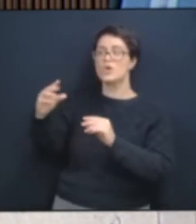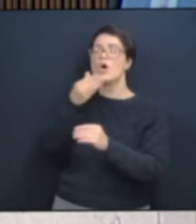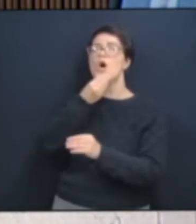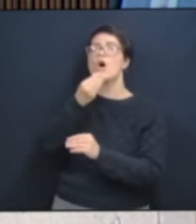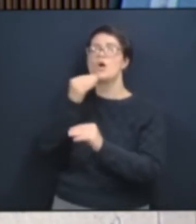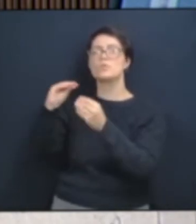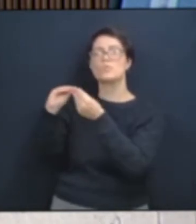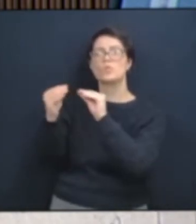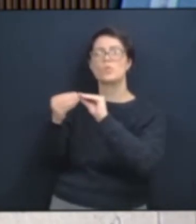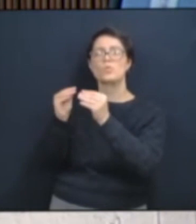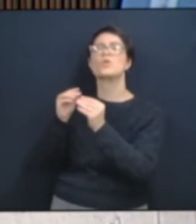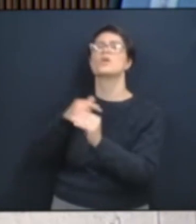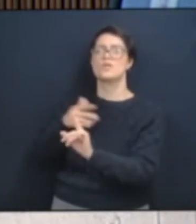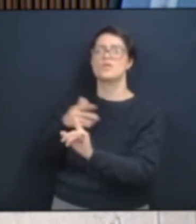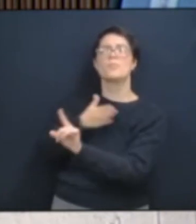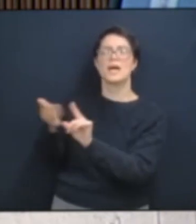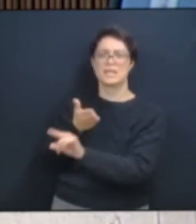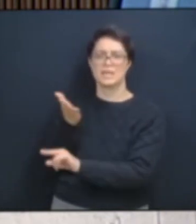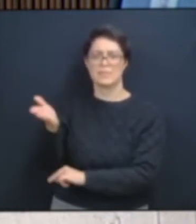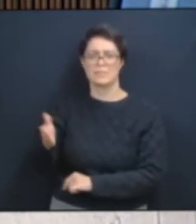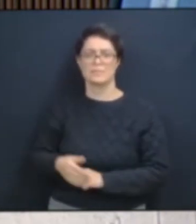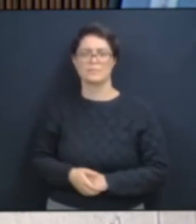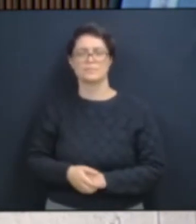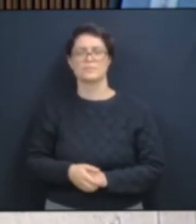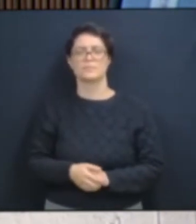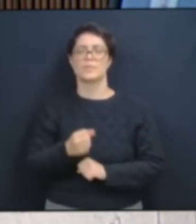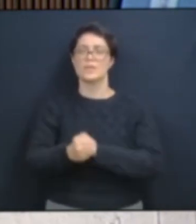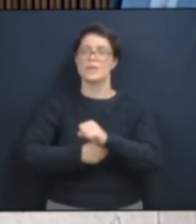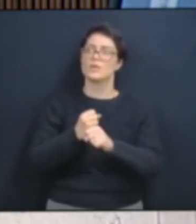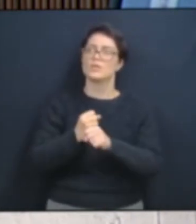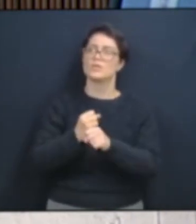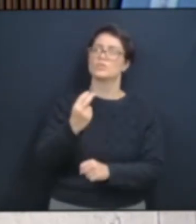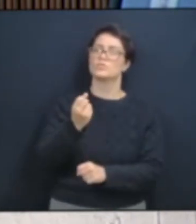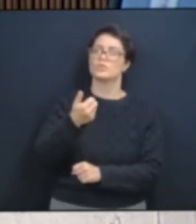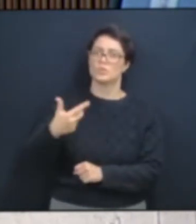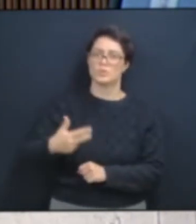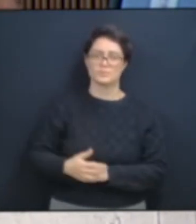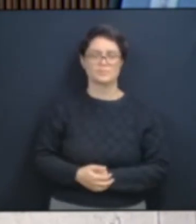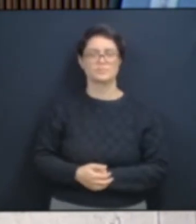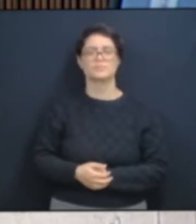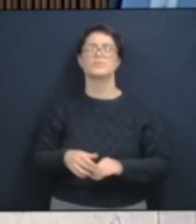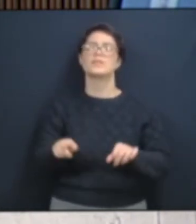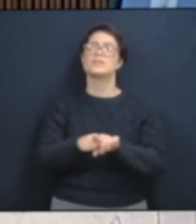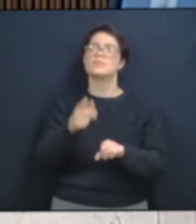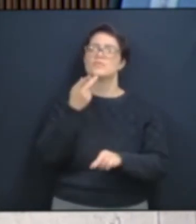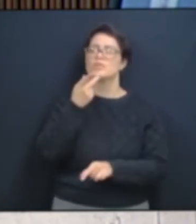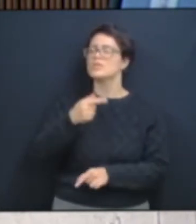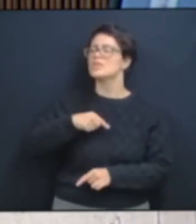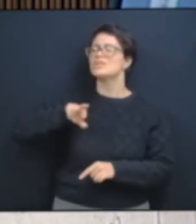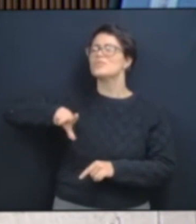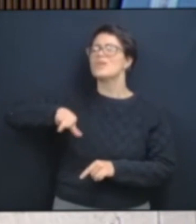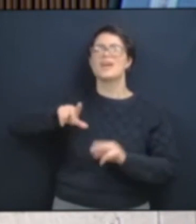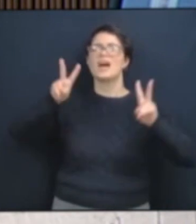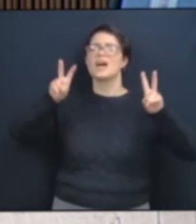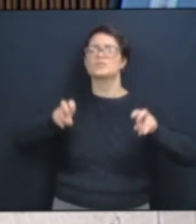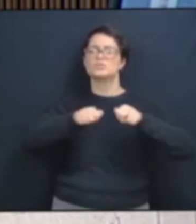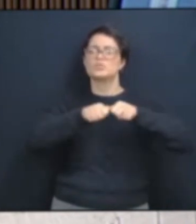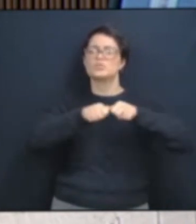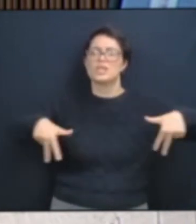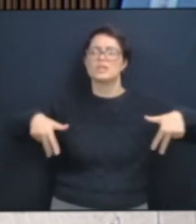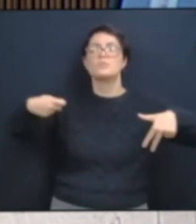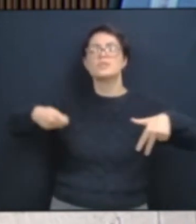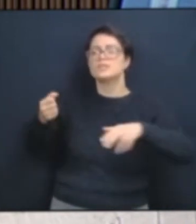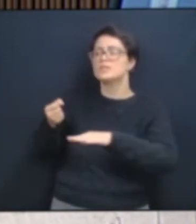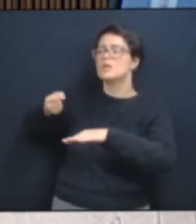Não é questão de gênero. Tem que botar quem dá conta do recado. Se botar as mulheres, vou ter que indicar